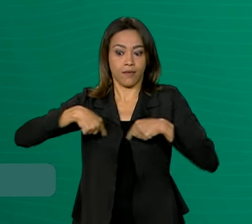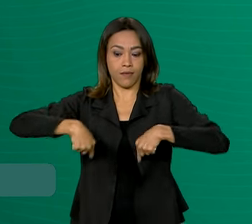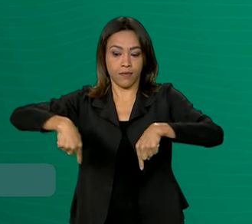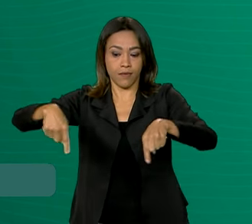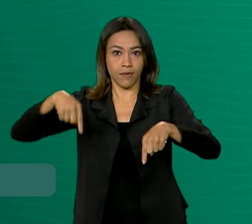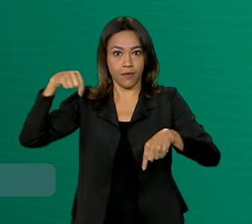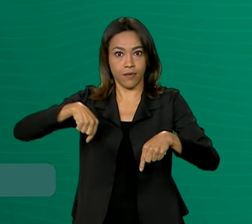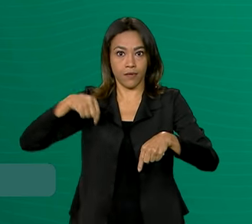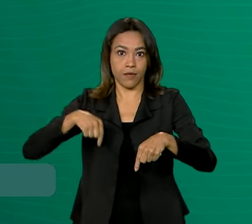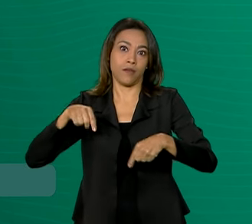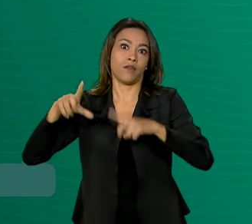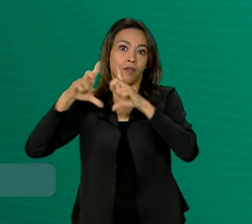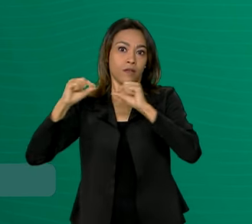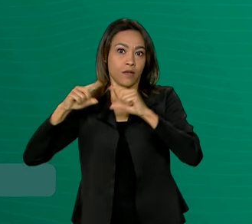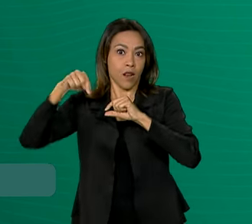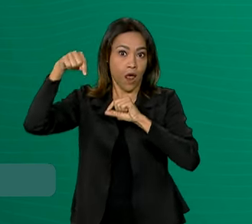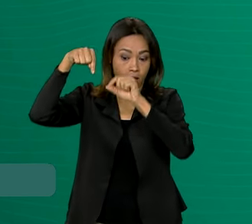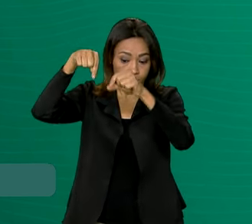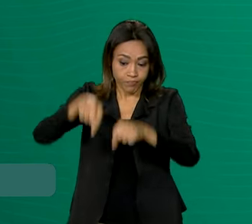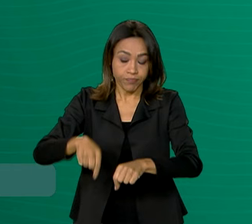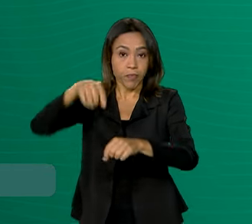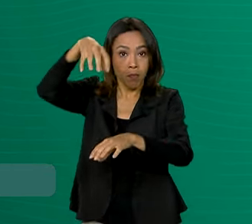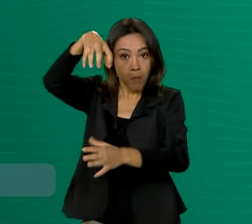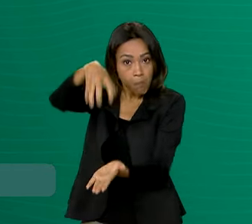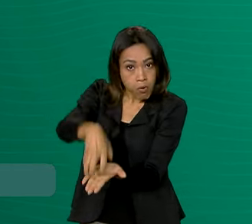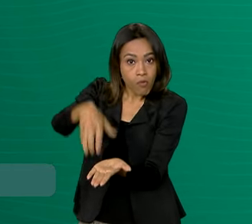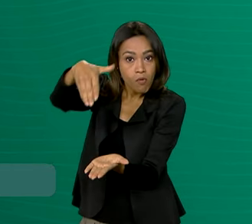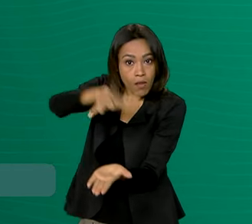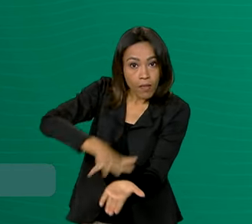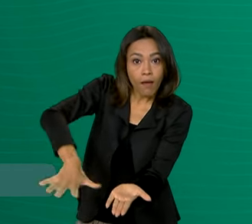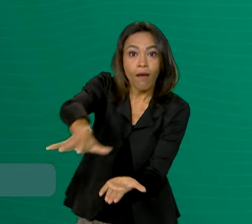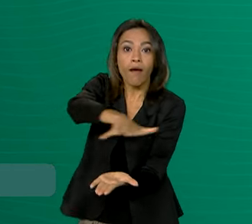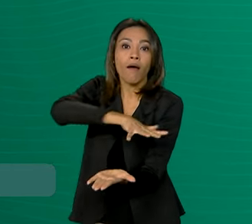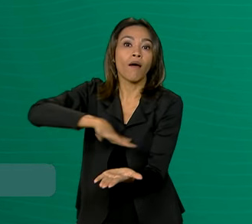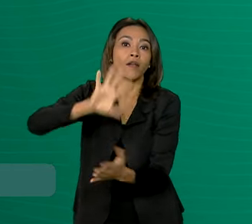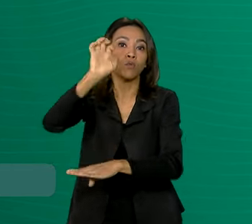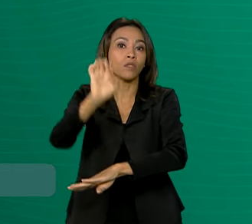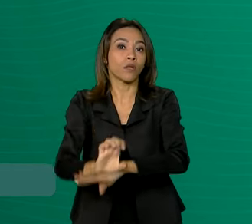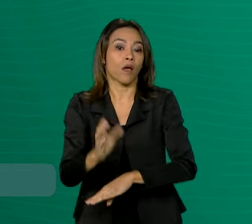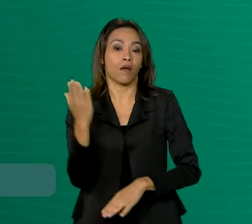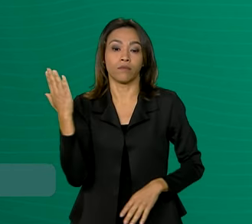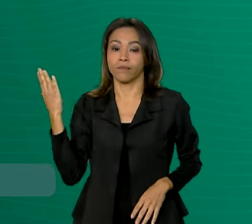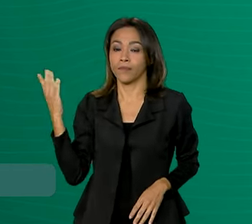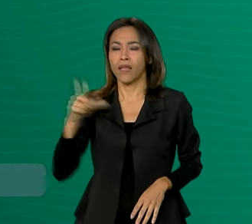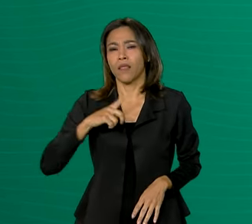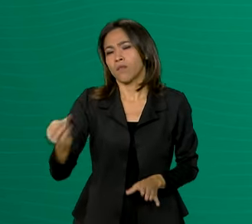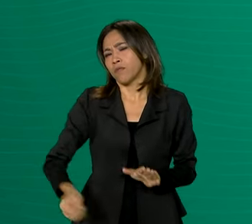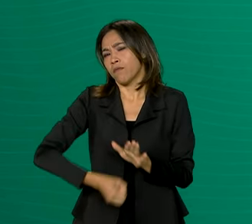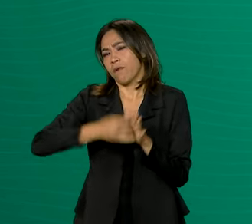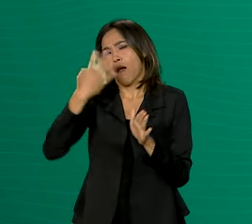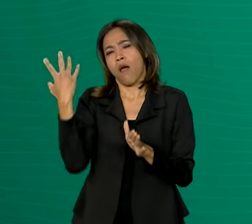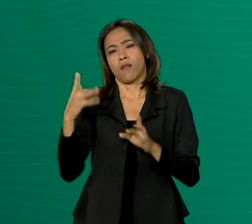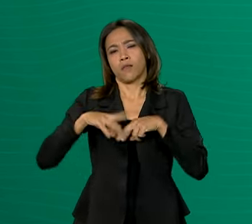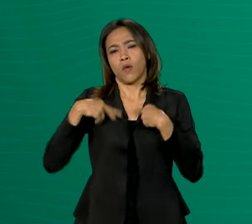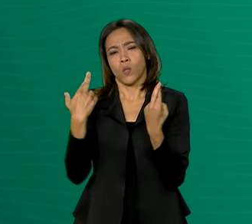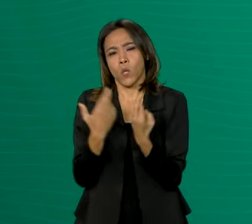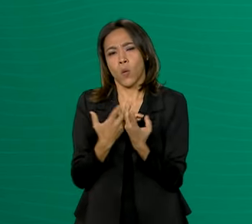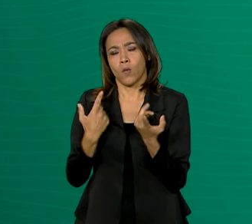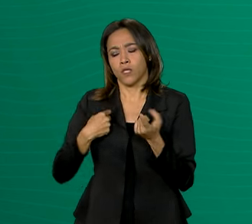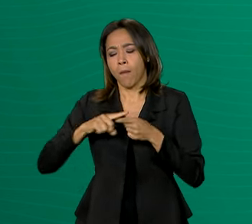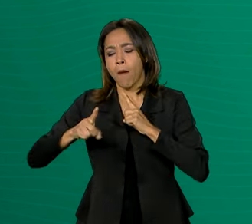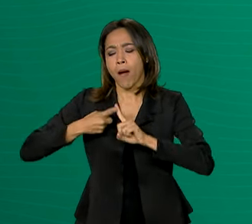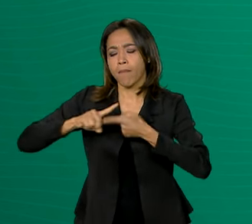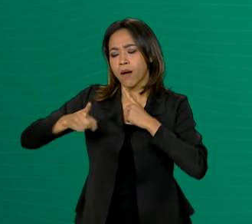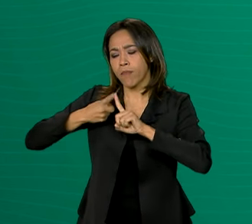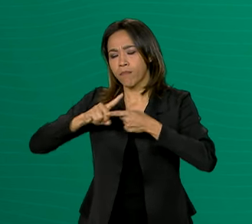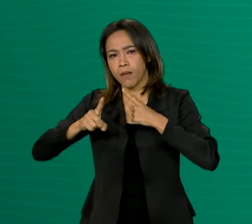da República de apoio à reconstrução do Rio Grande do Sul. Temos várias reuniões de trabalho já agendadas e vamos